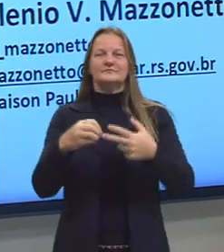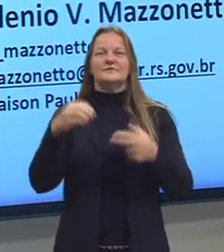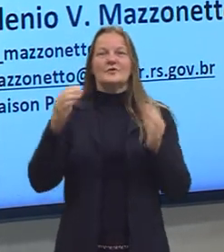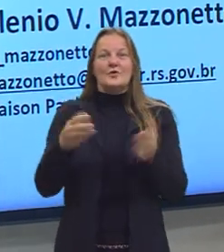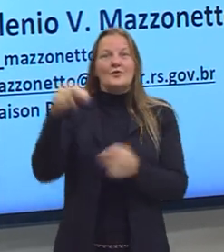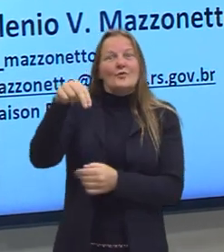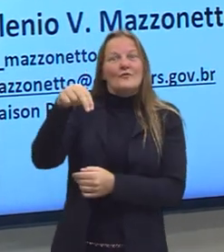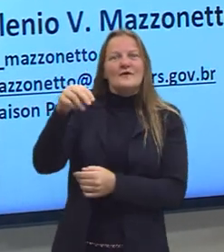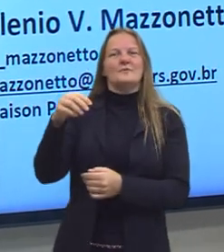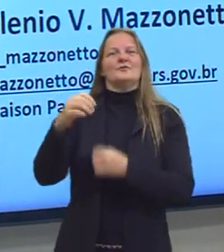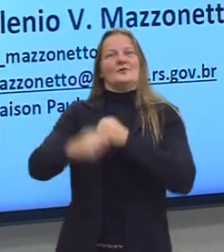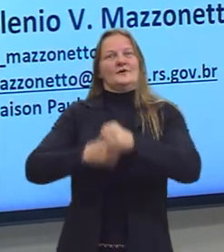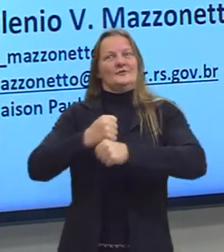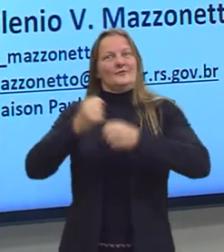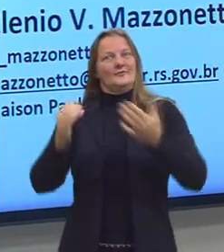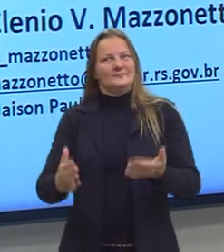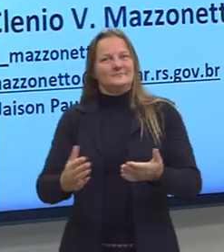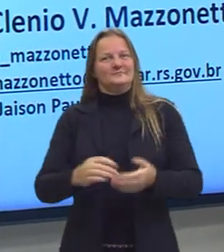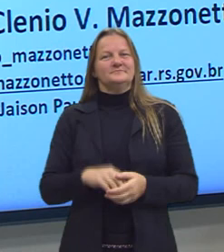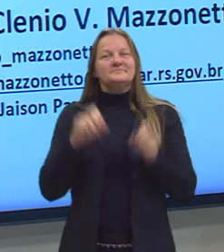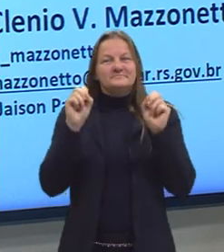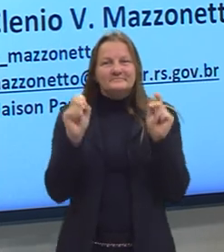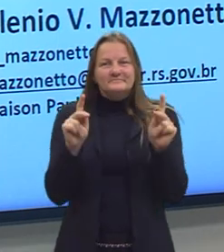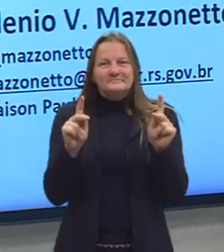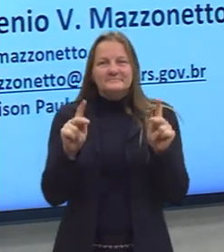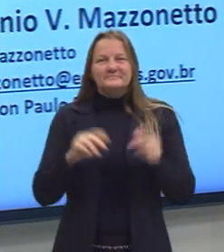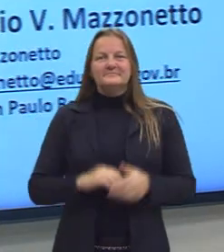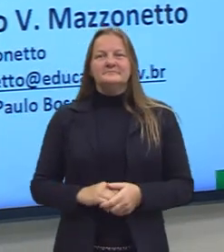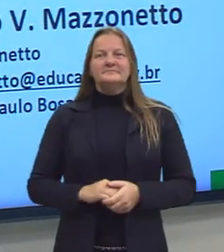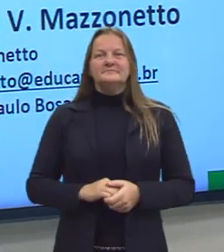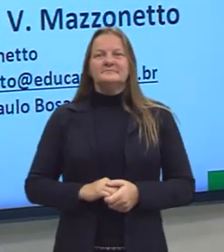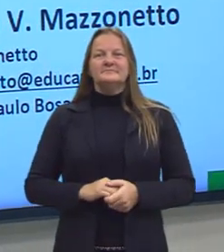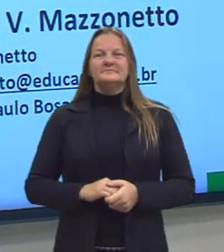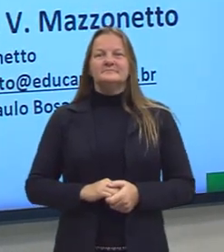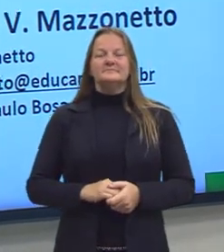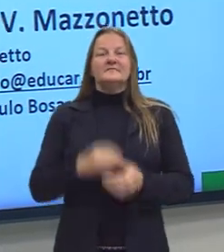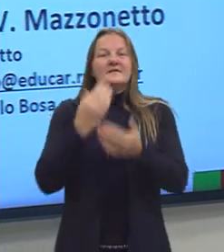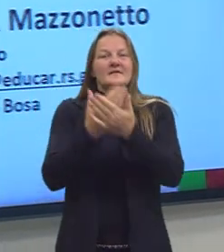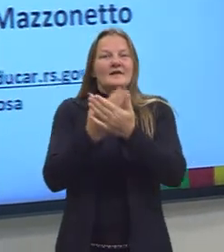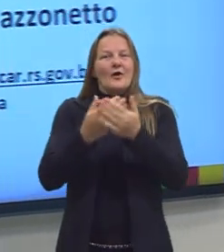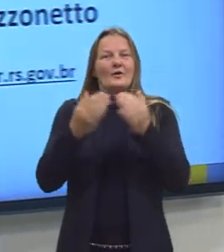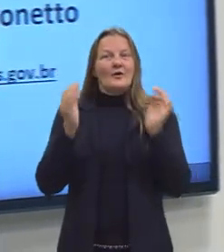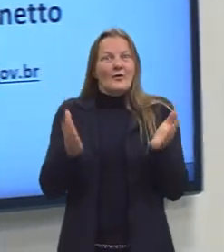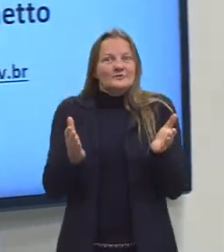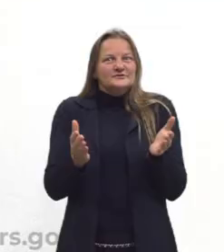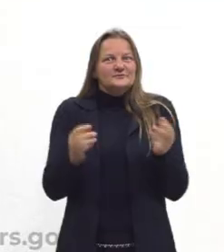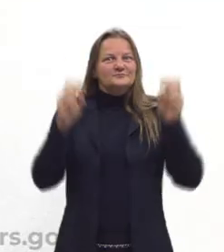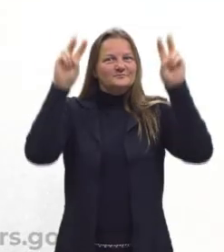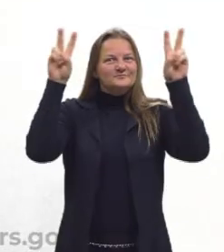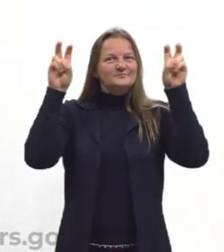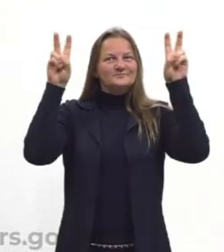novembro deste ano, ok? A aula de hoje iremos